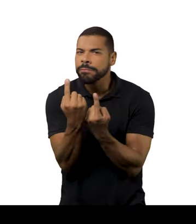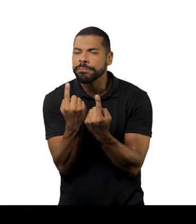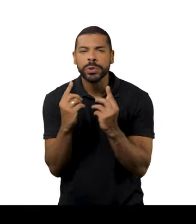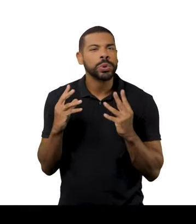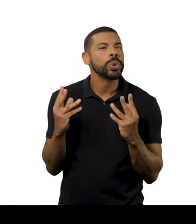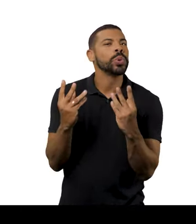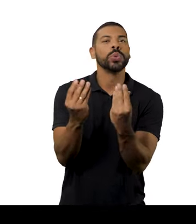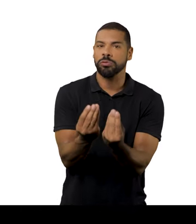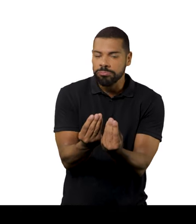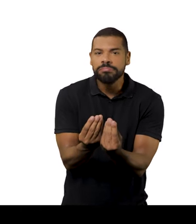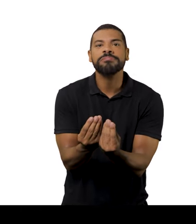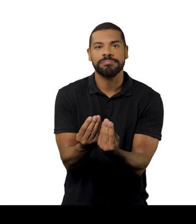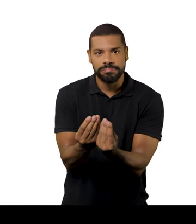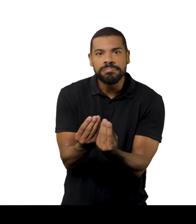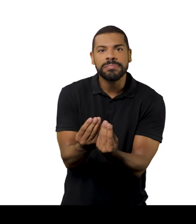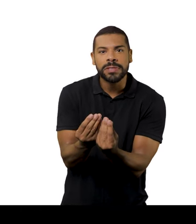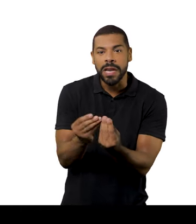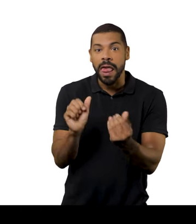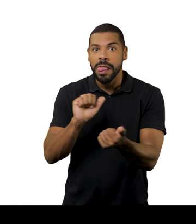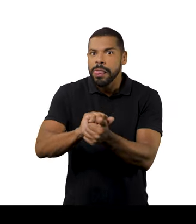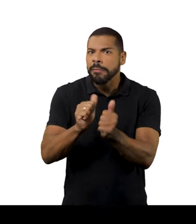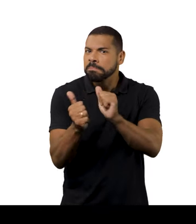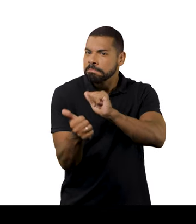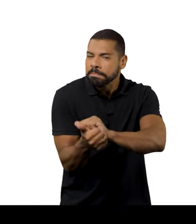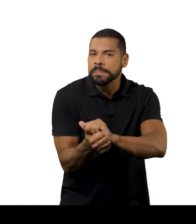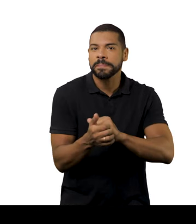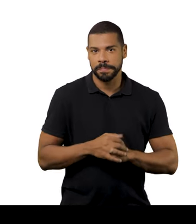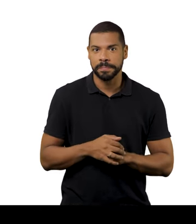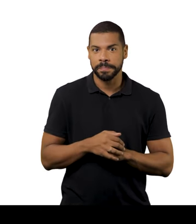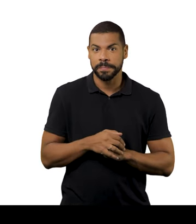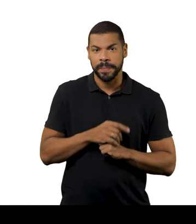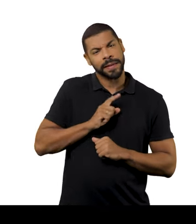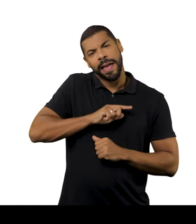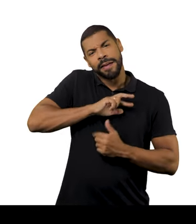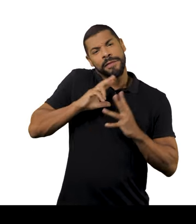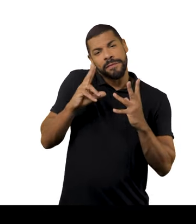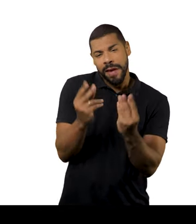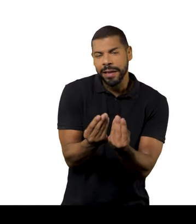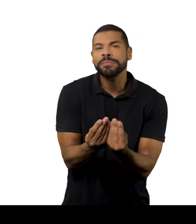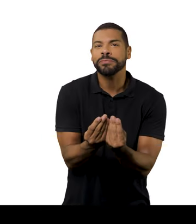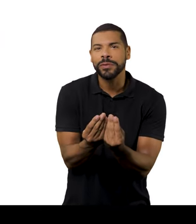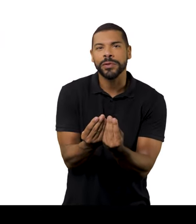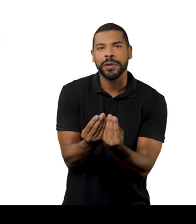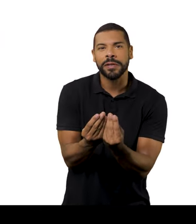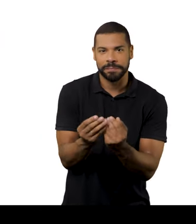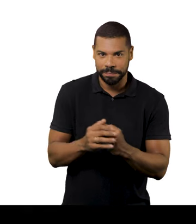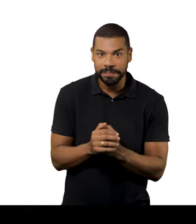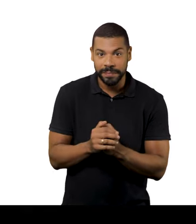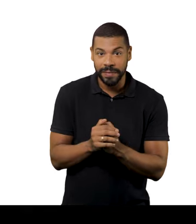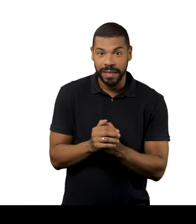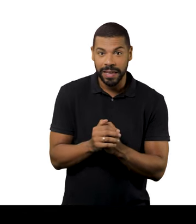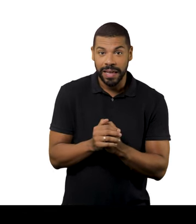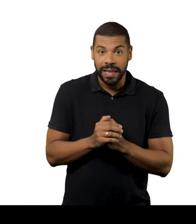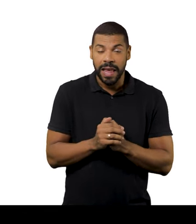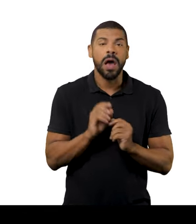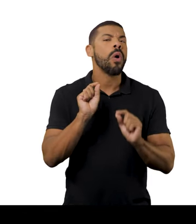a coisa orgânica foi em torno dessas monotipias. A gente tem, é muito em comum